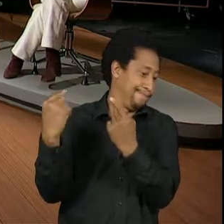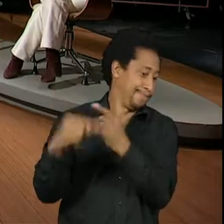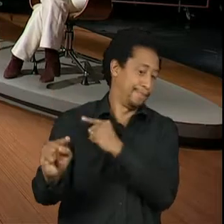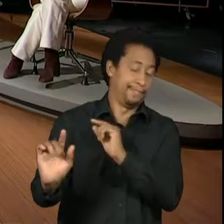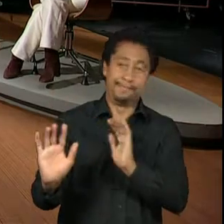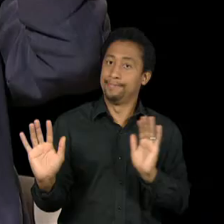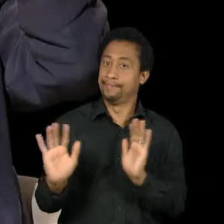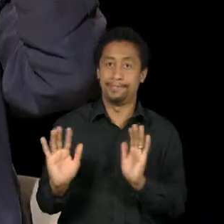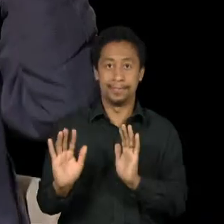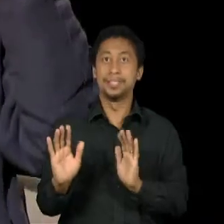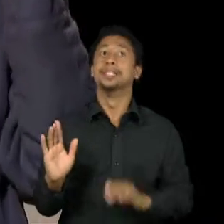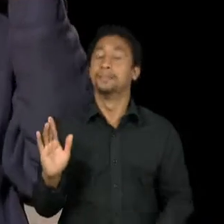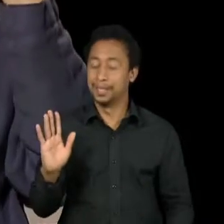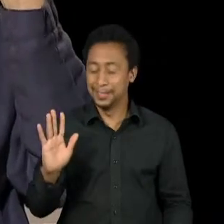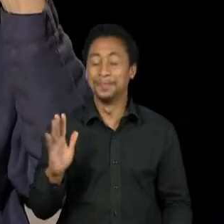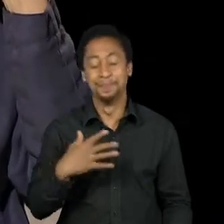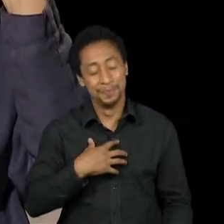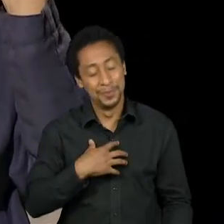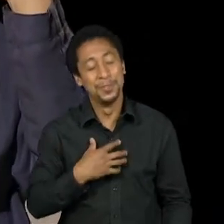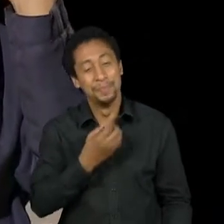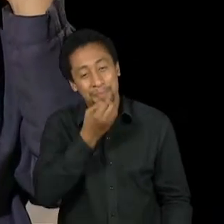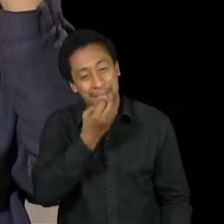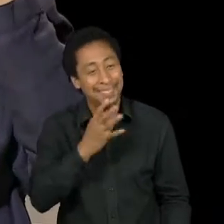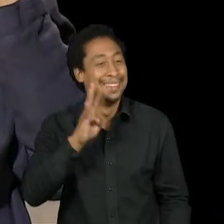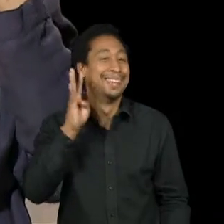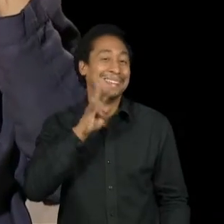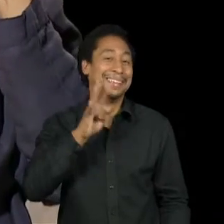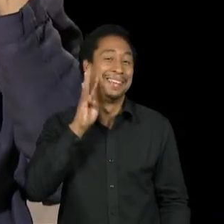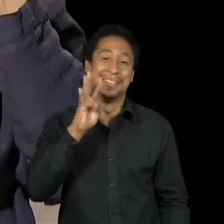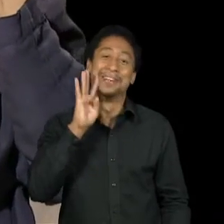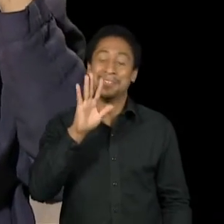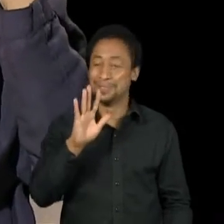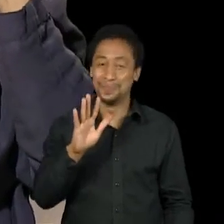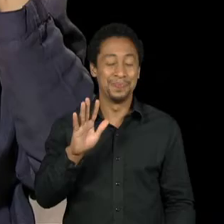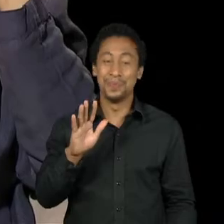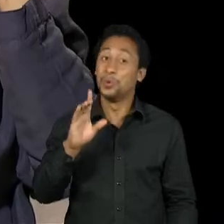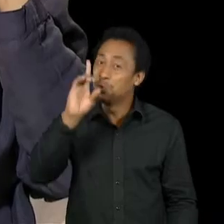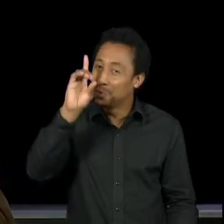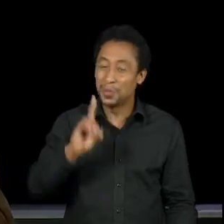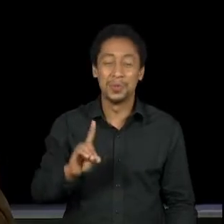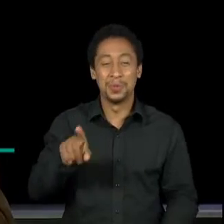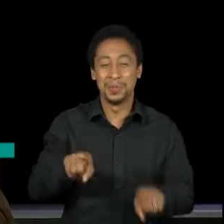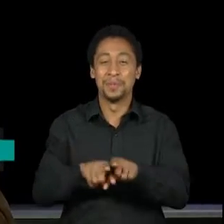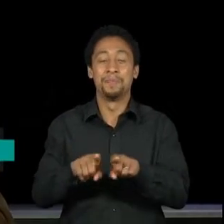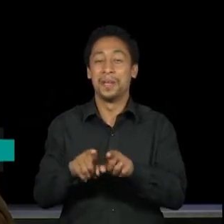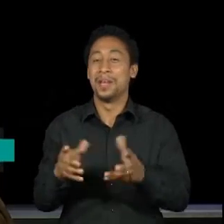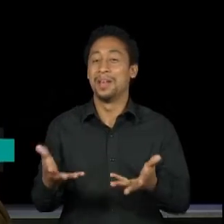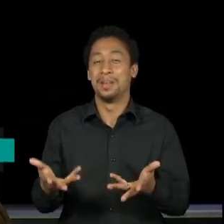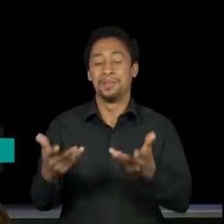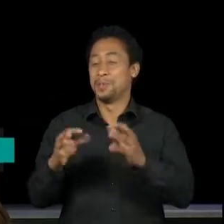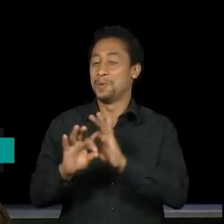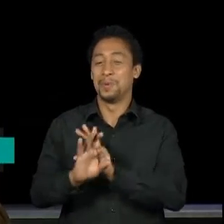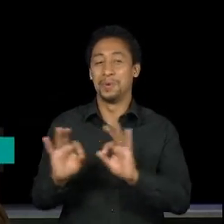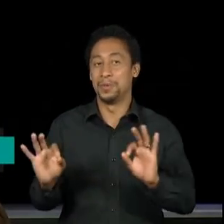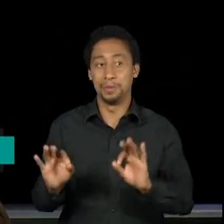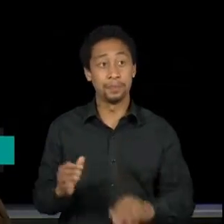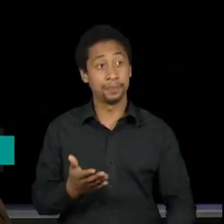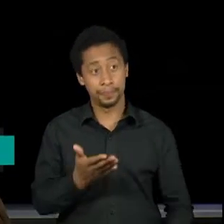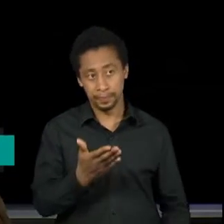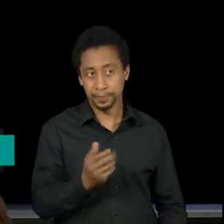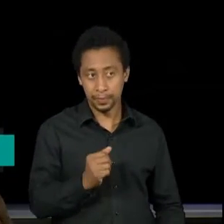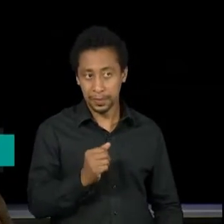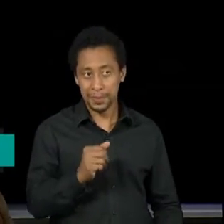Foi muito rico. Foi muito legal. Ron Daniels também é um ótimo diretor de ator. No teatro também, você foi